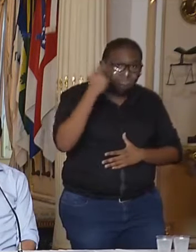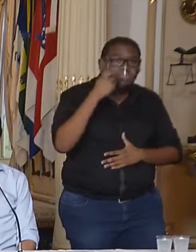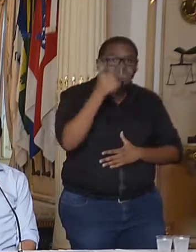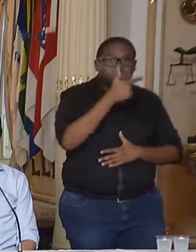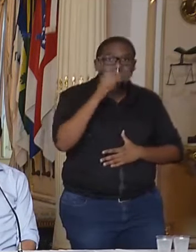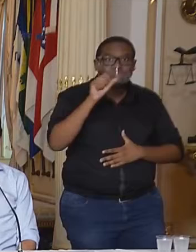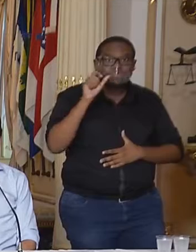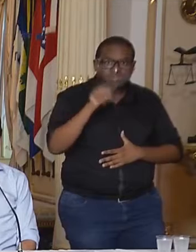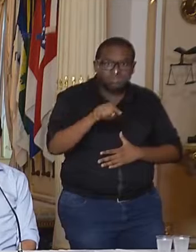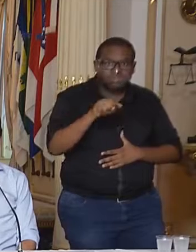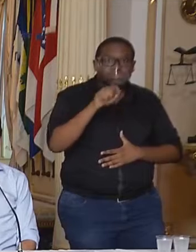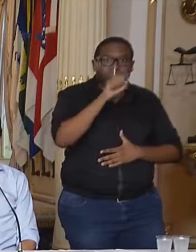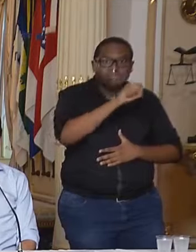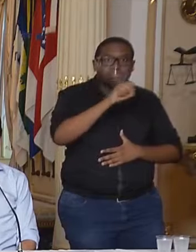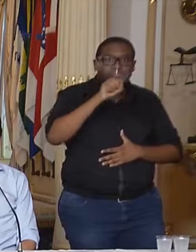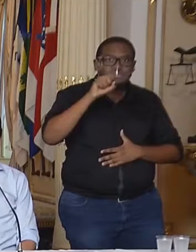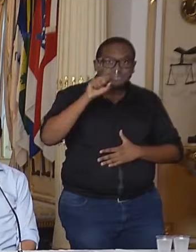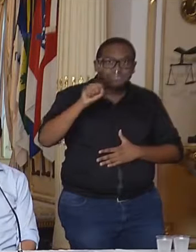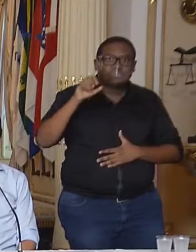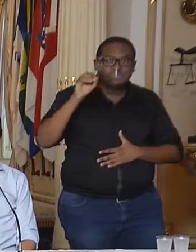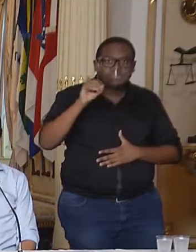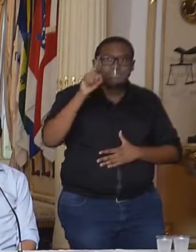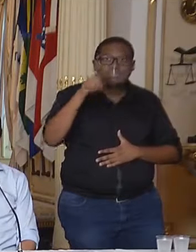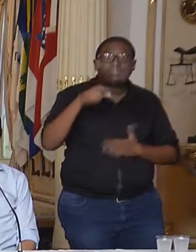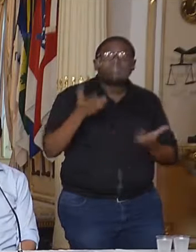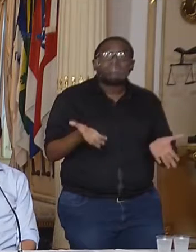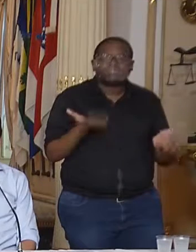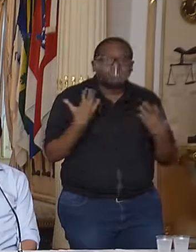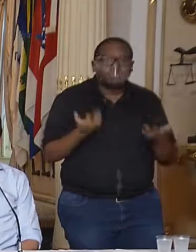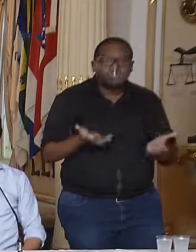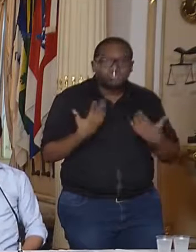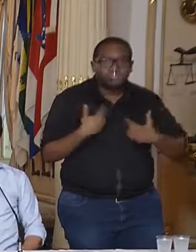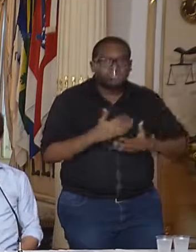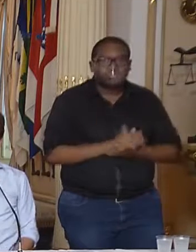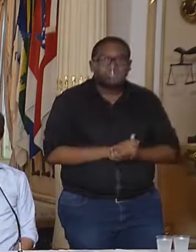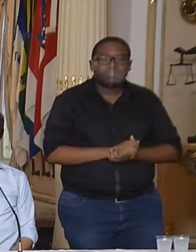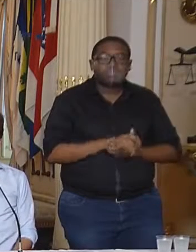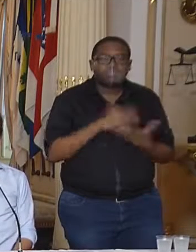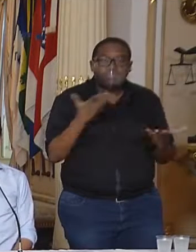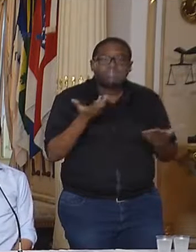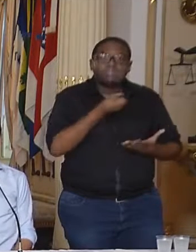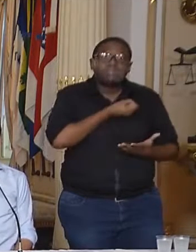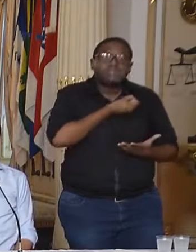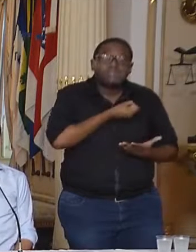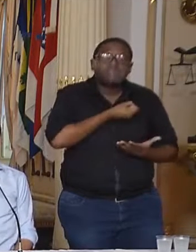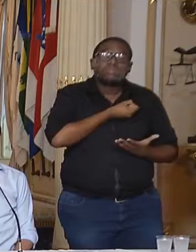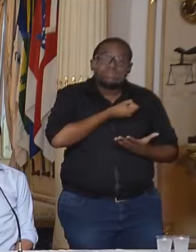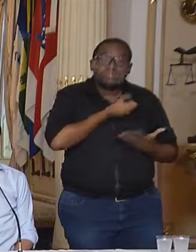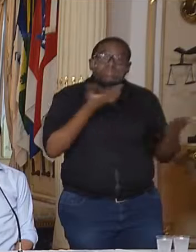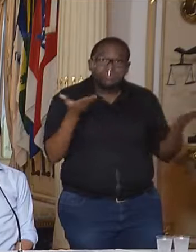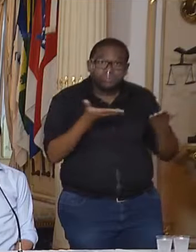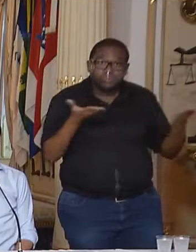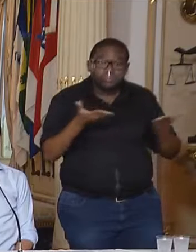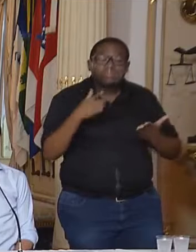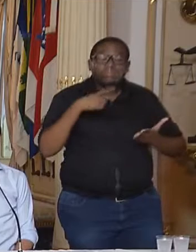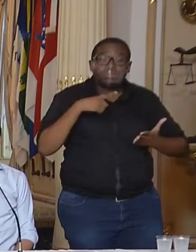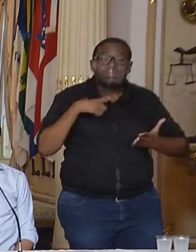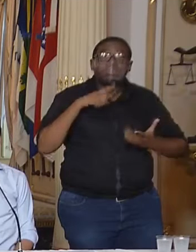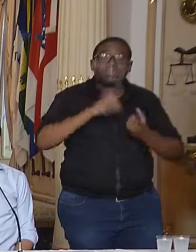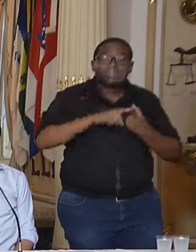.880 enquadrados como casos leves. Os números de hoje ainda trazem o registro de 30